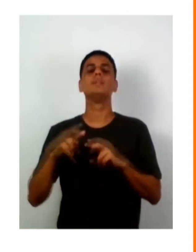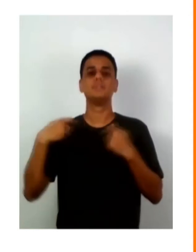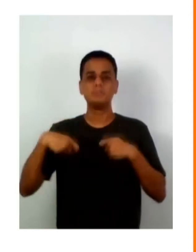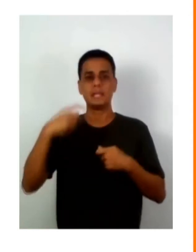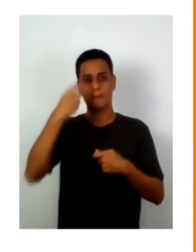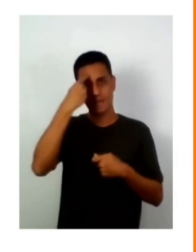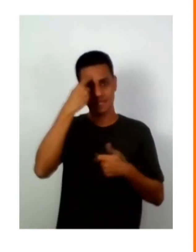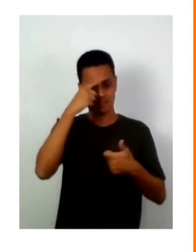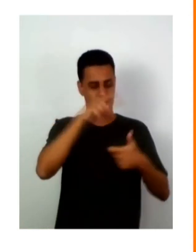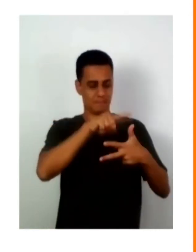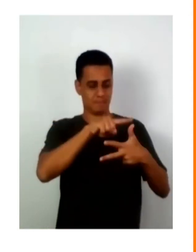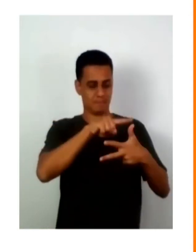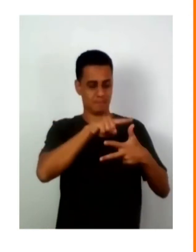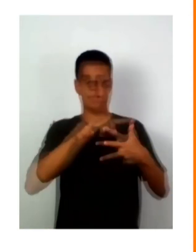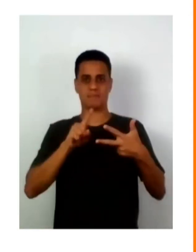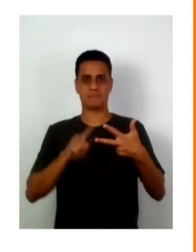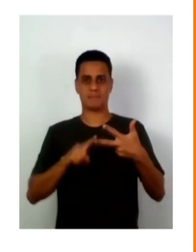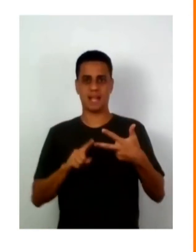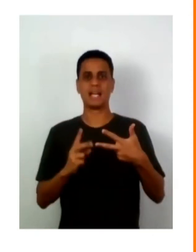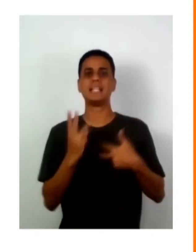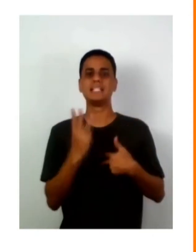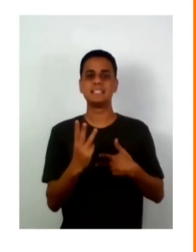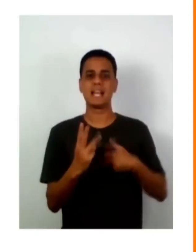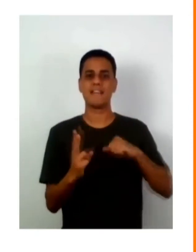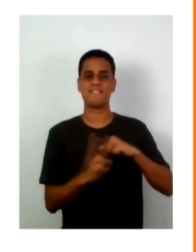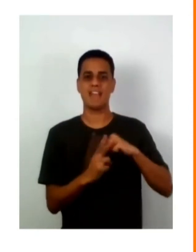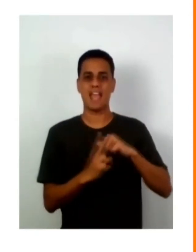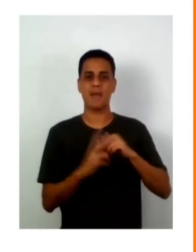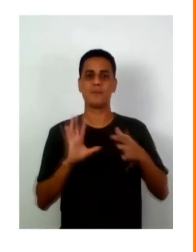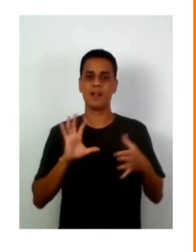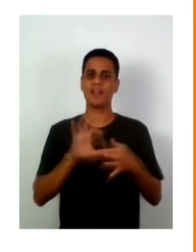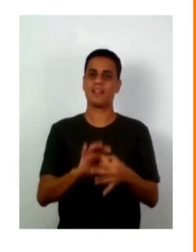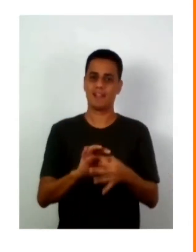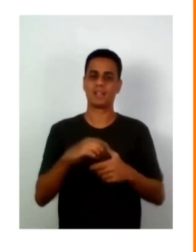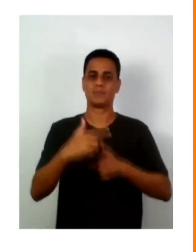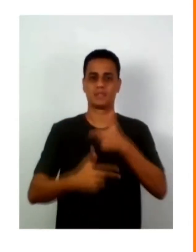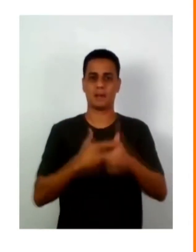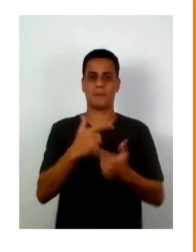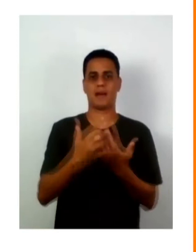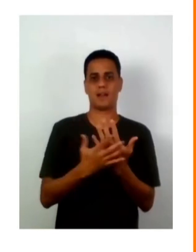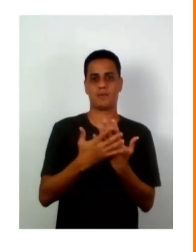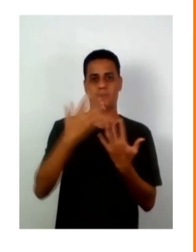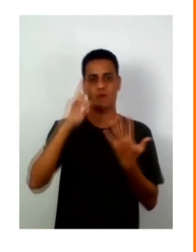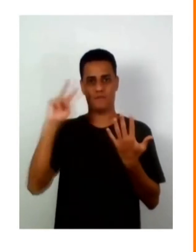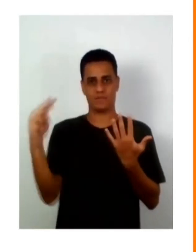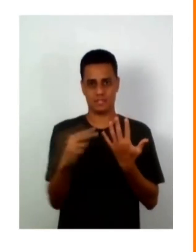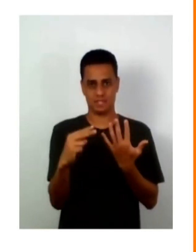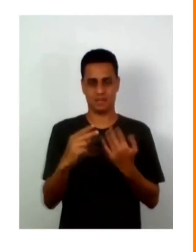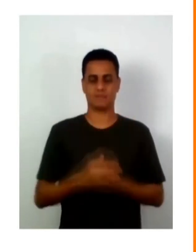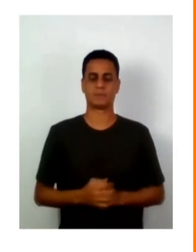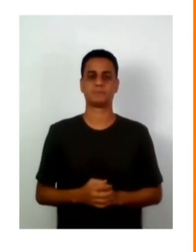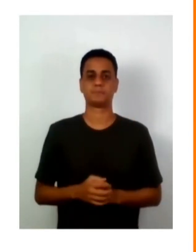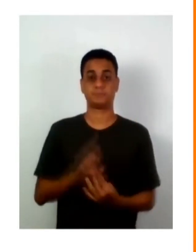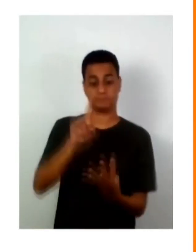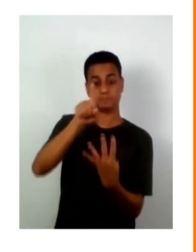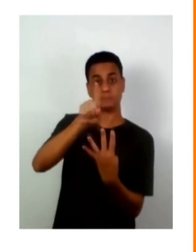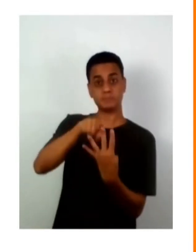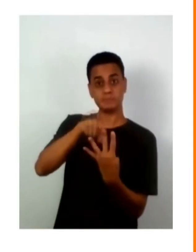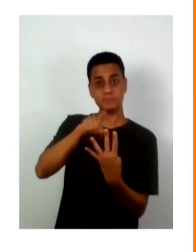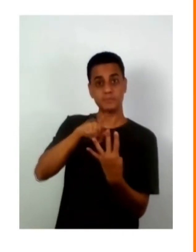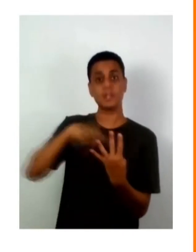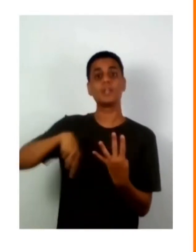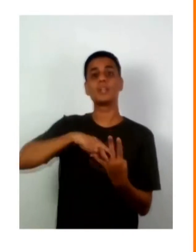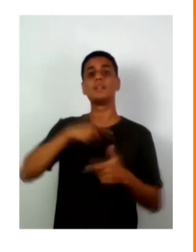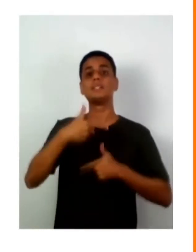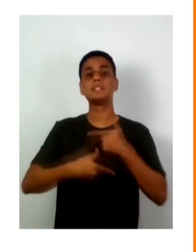Aí vem esses três verbos que são a ação de manos visíveis. O segundo pilar